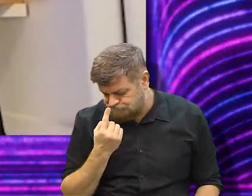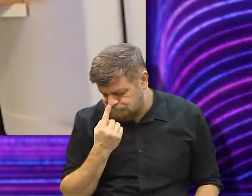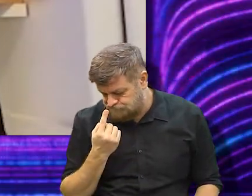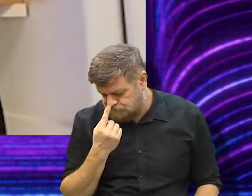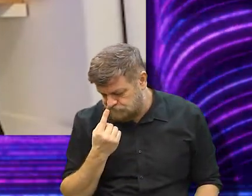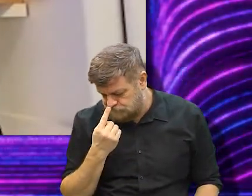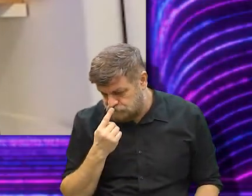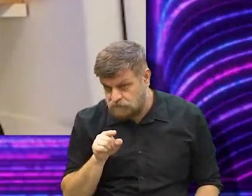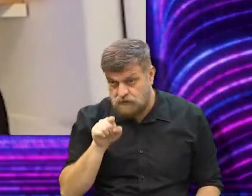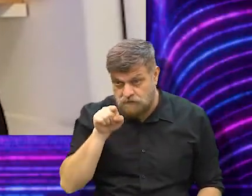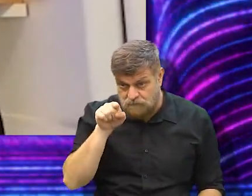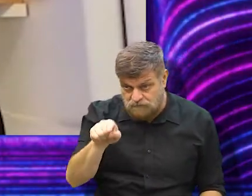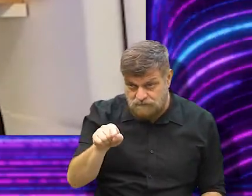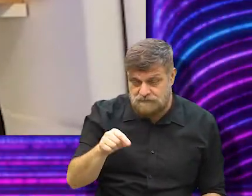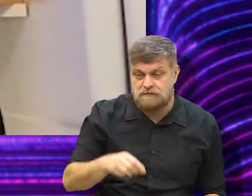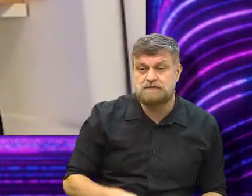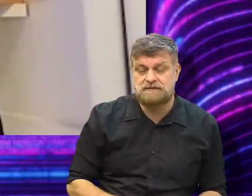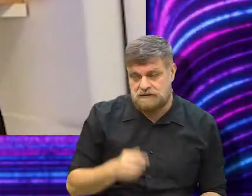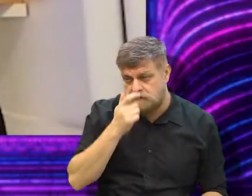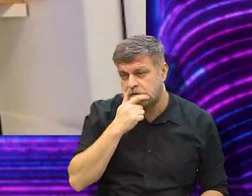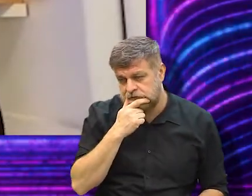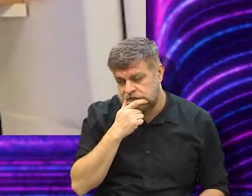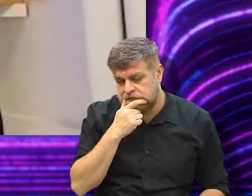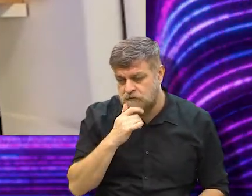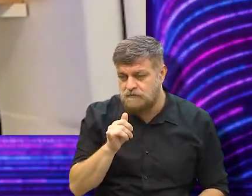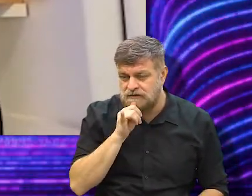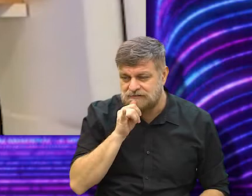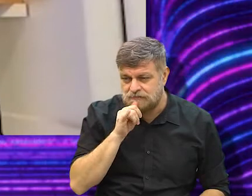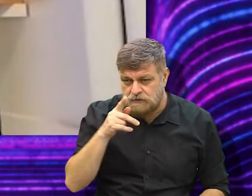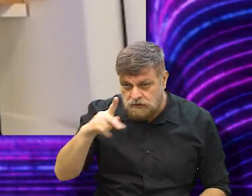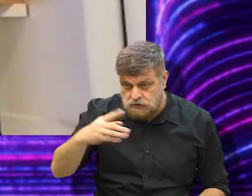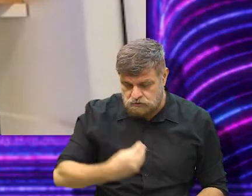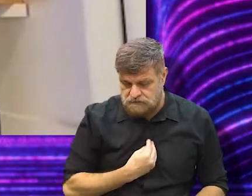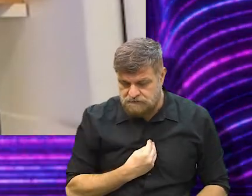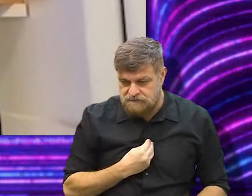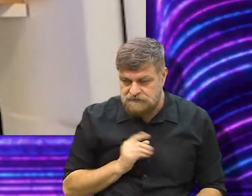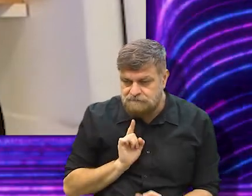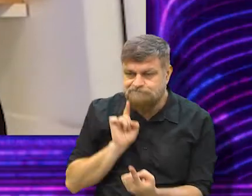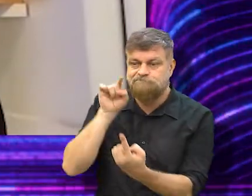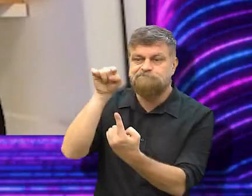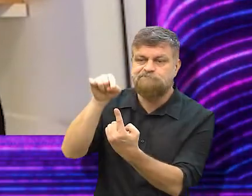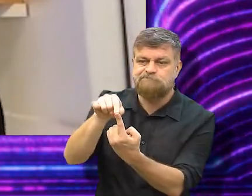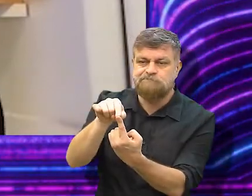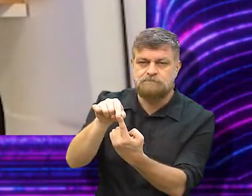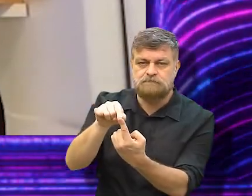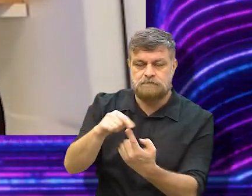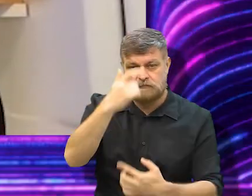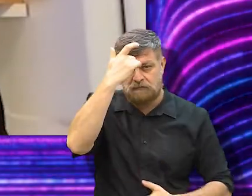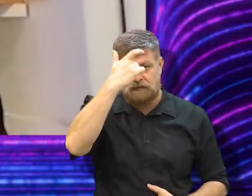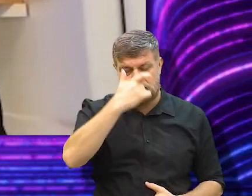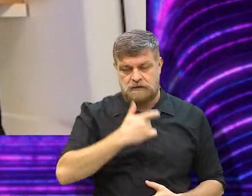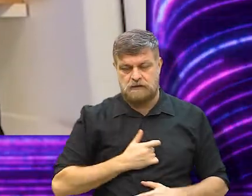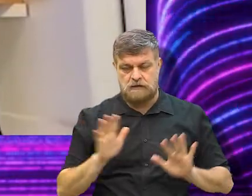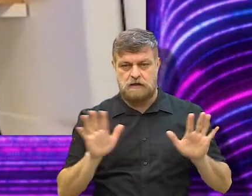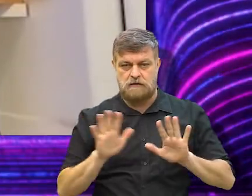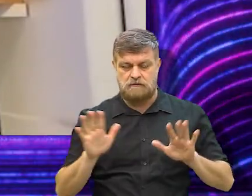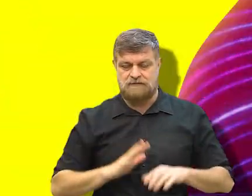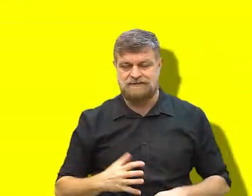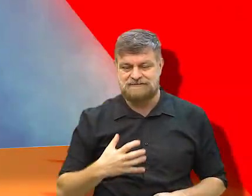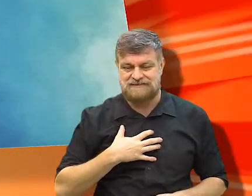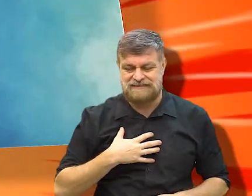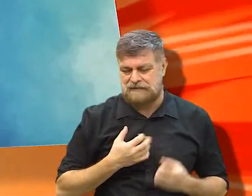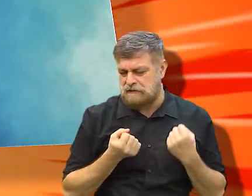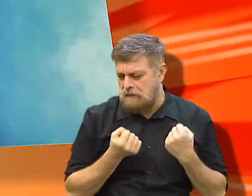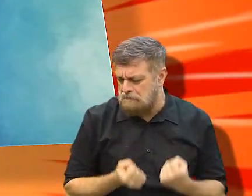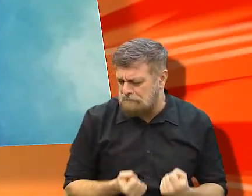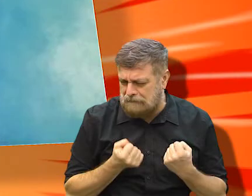intimamente, para alguns, como para você, por exemplo, Michel, coladas à realidade do leitor. Só que eu não faço isso de